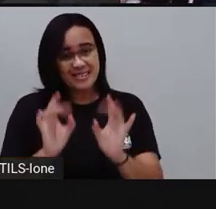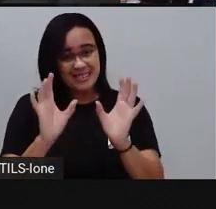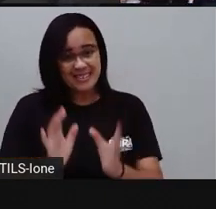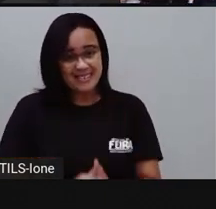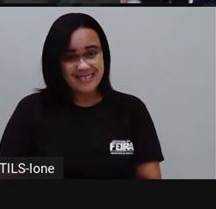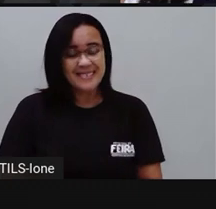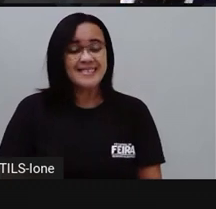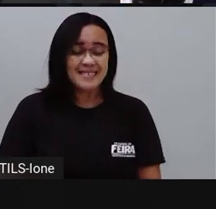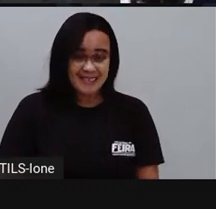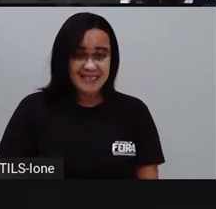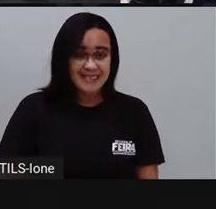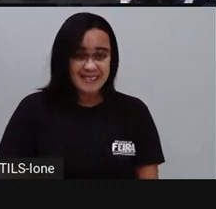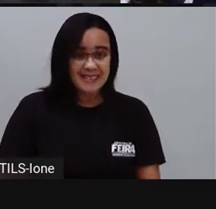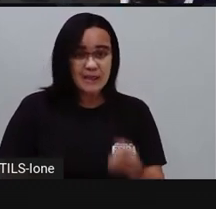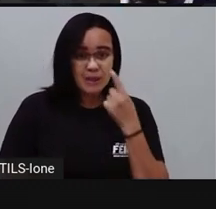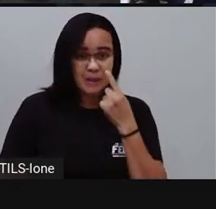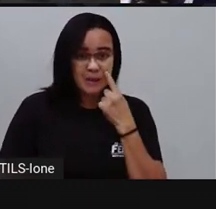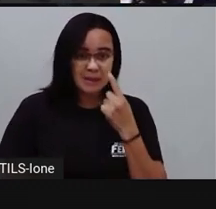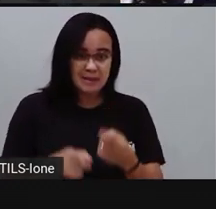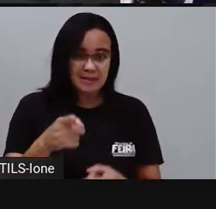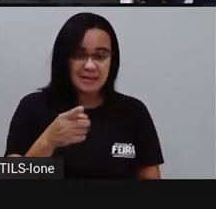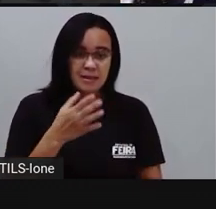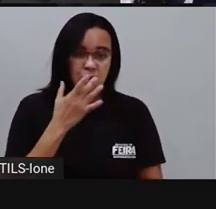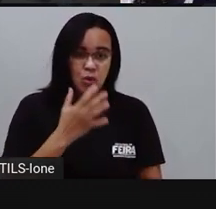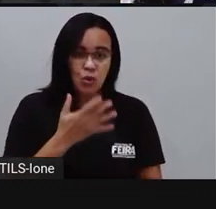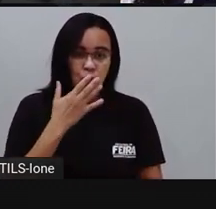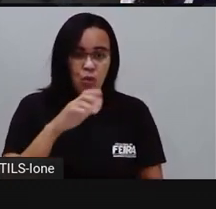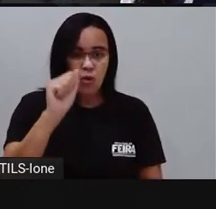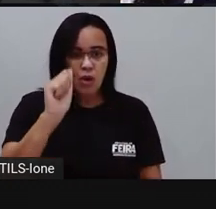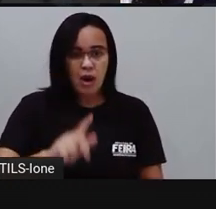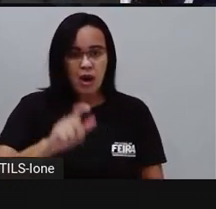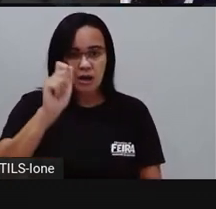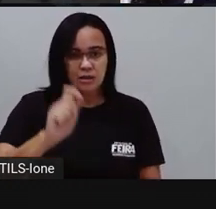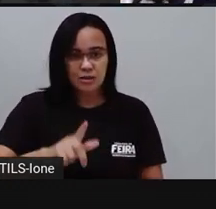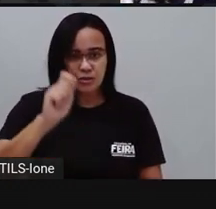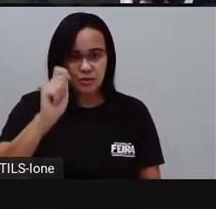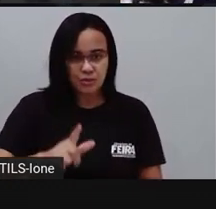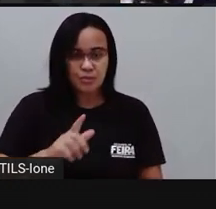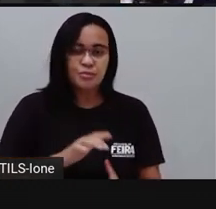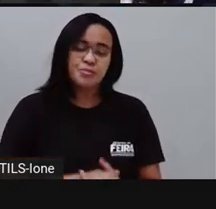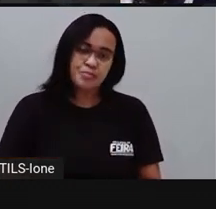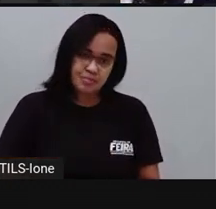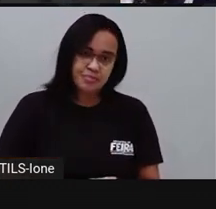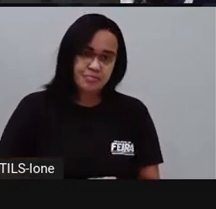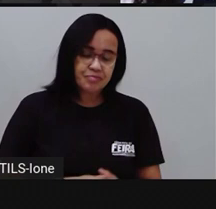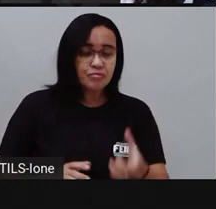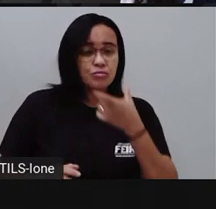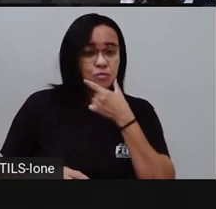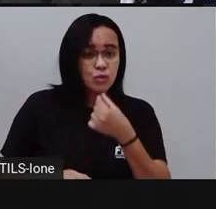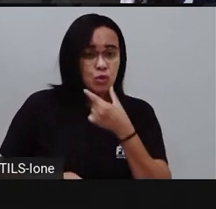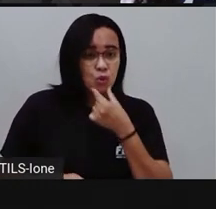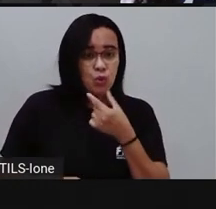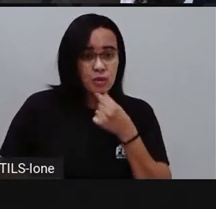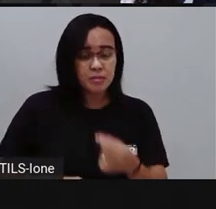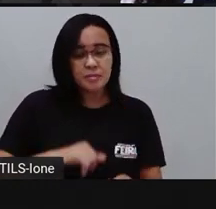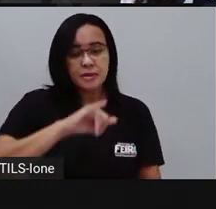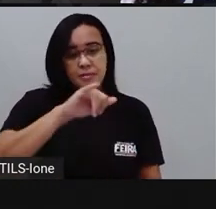a cor azul. Então, ó, o seu José, ele tinha 22 melancias, ó.